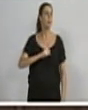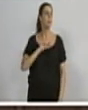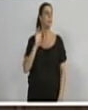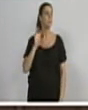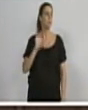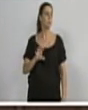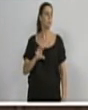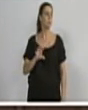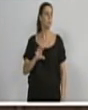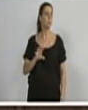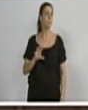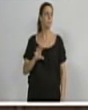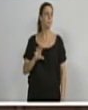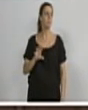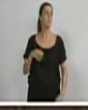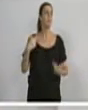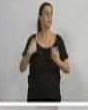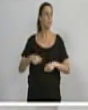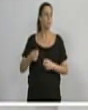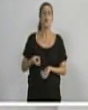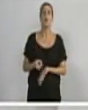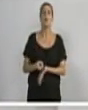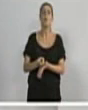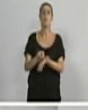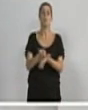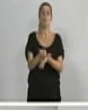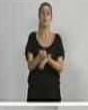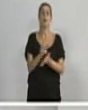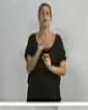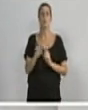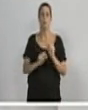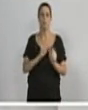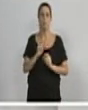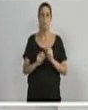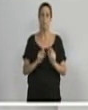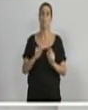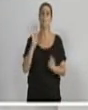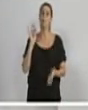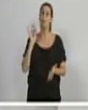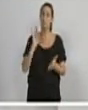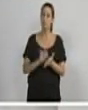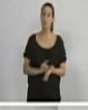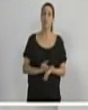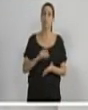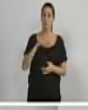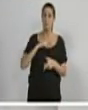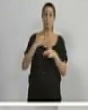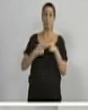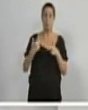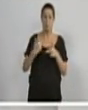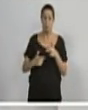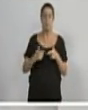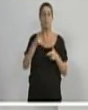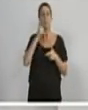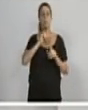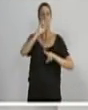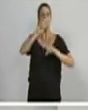que a gente tem que ir adiante para poder superar essas adversidades e conseguir